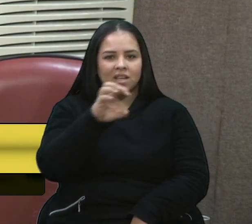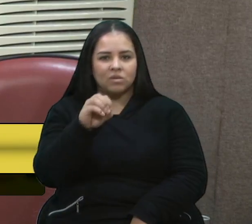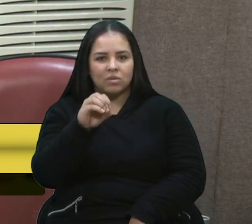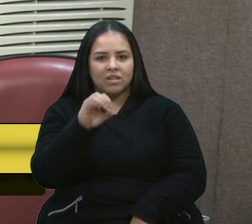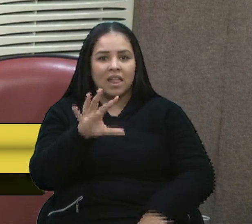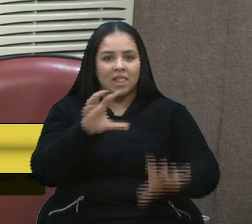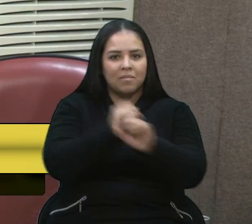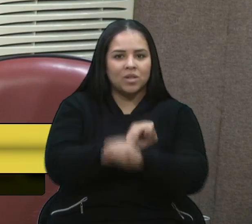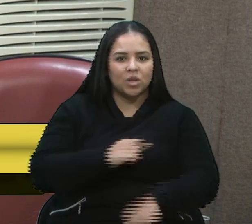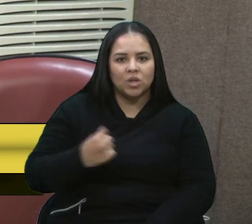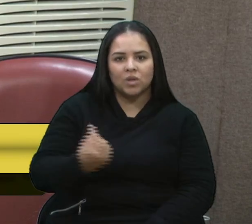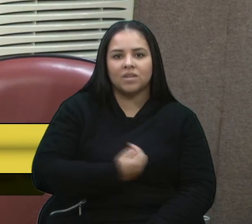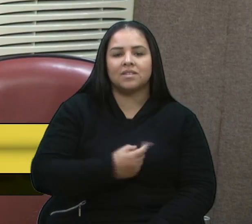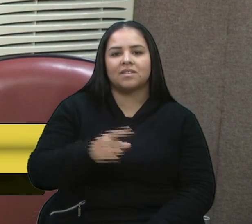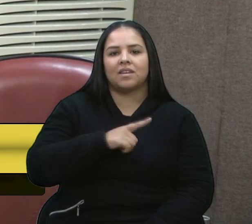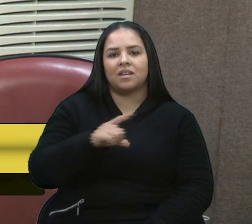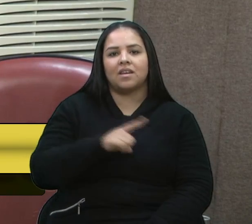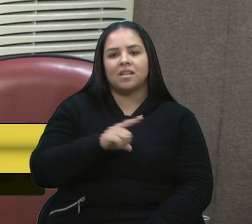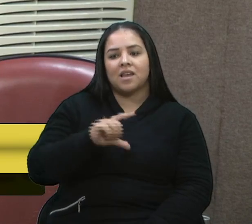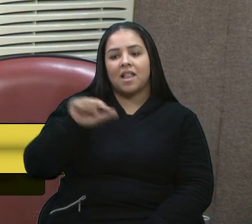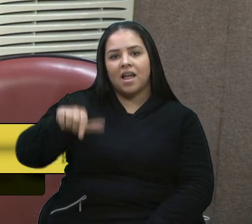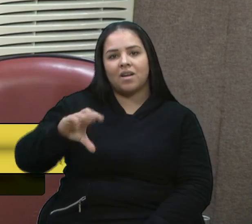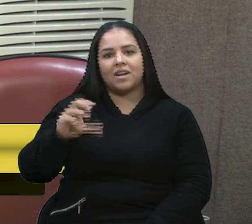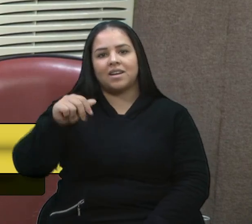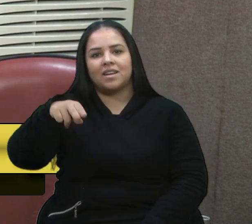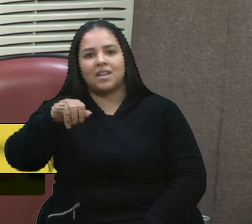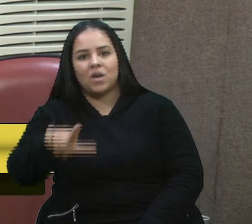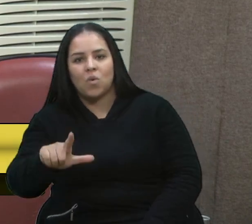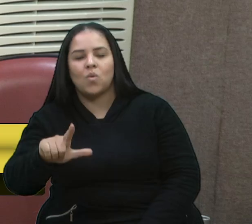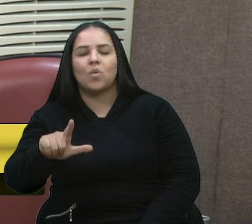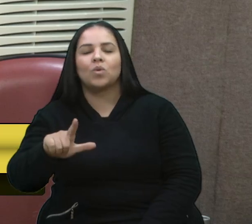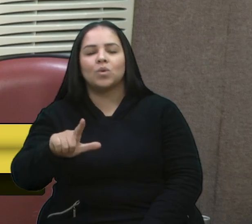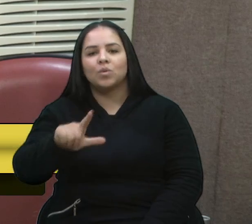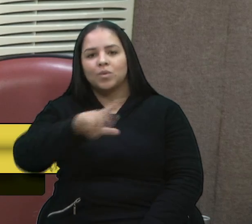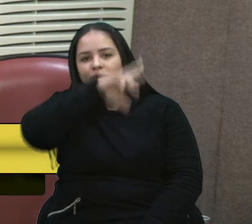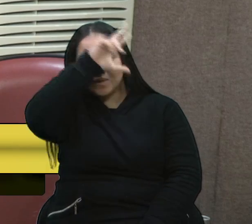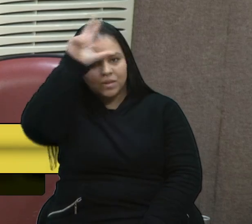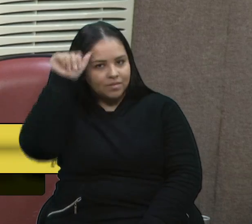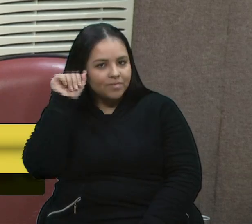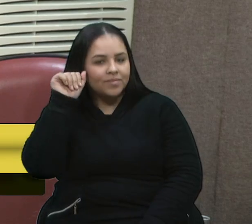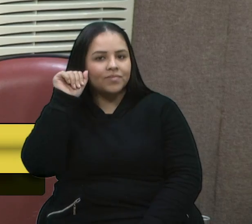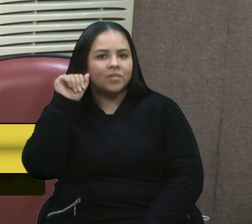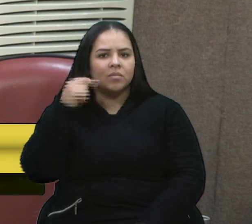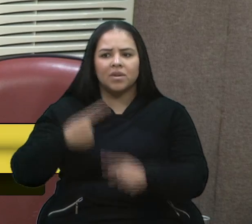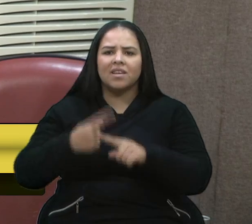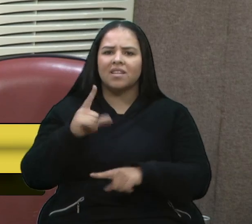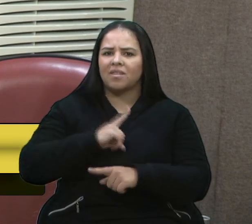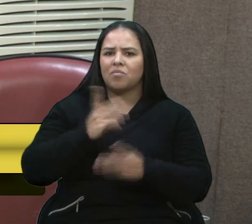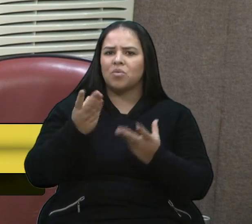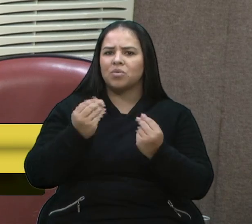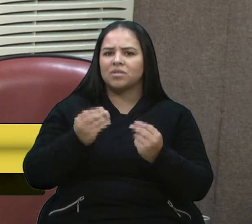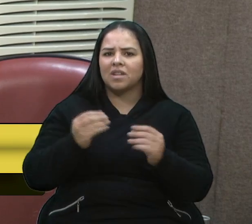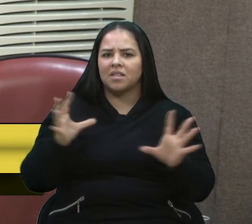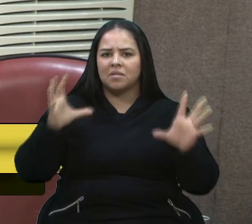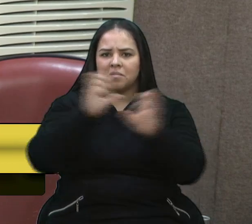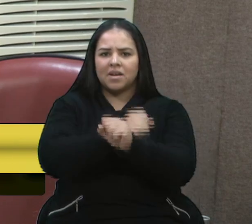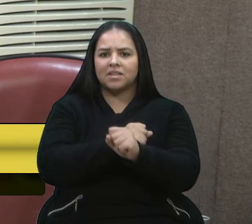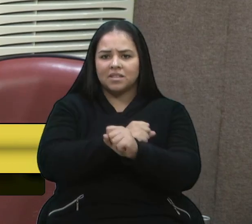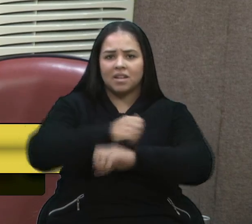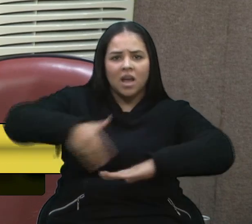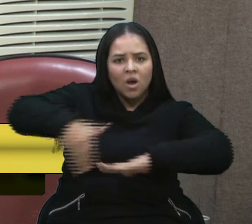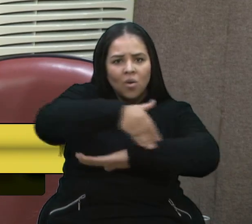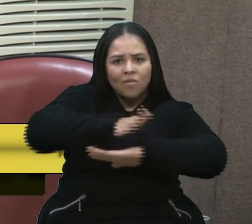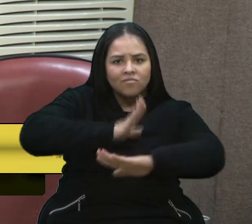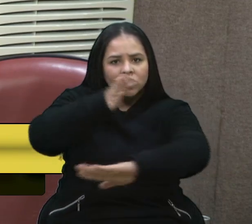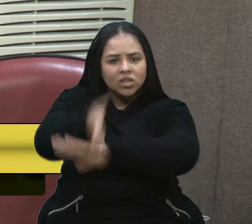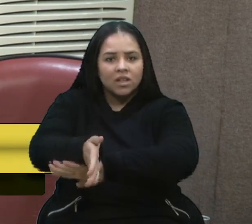temos no nosso canil municipal, pois muitos animais que estão nas nossas ruas vão para lá. E se nós tivéssemos todos